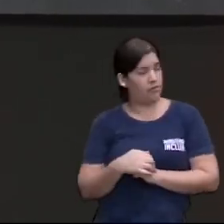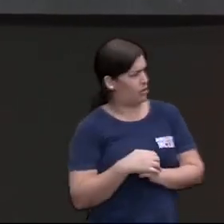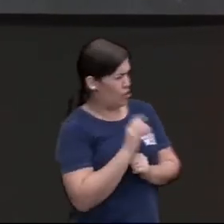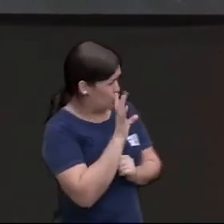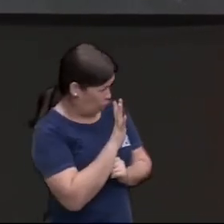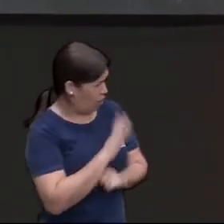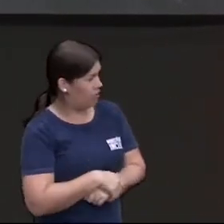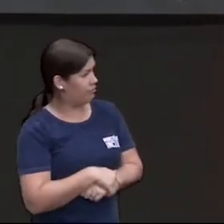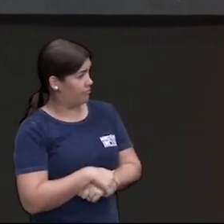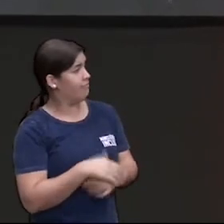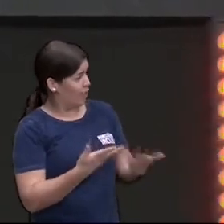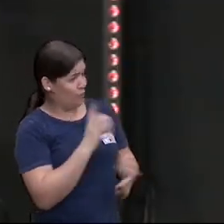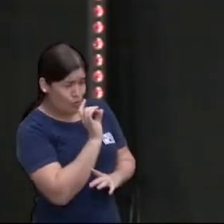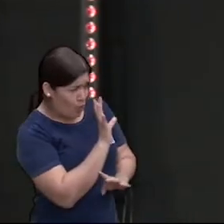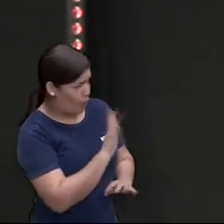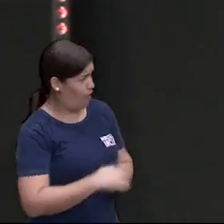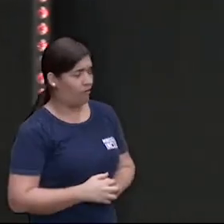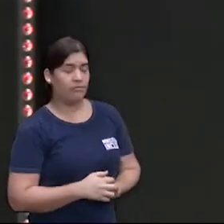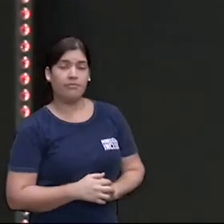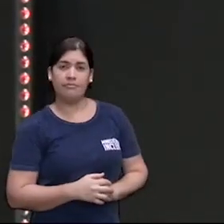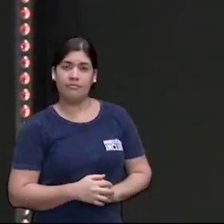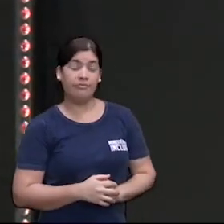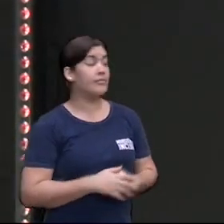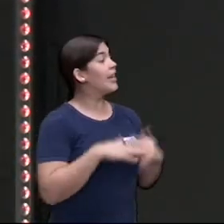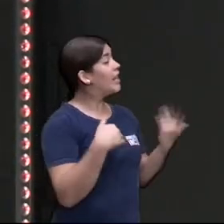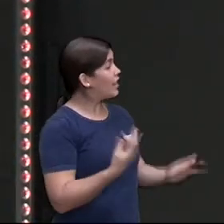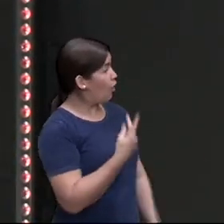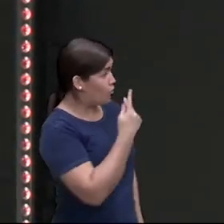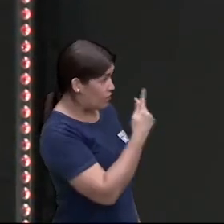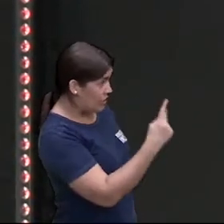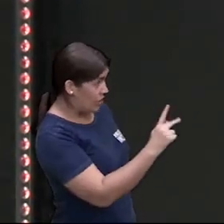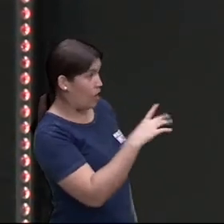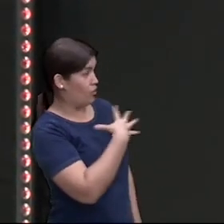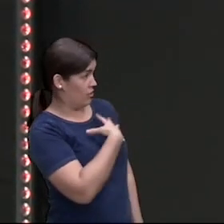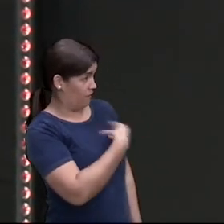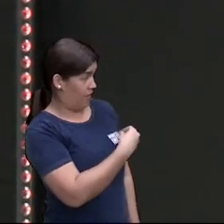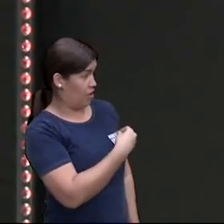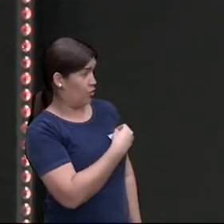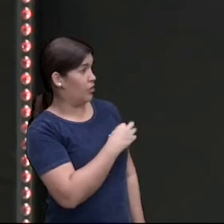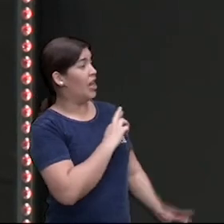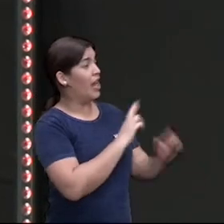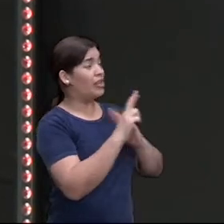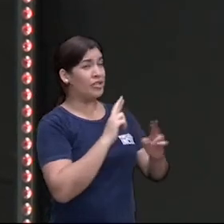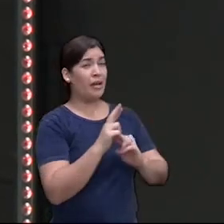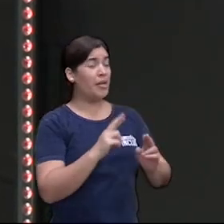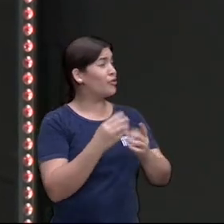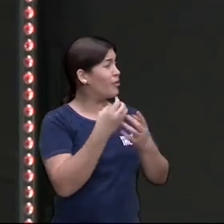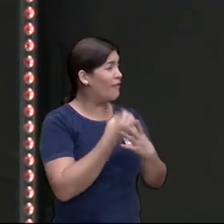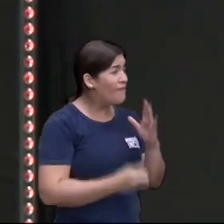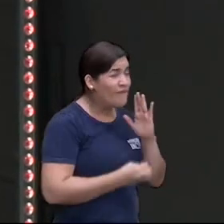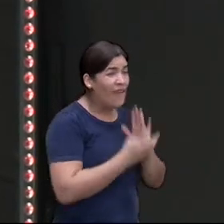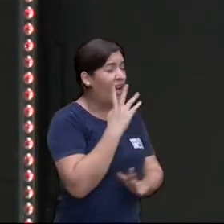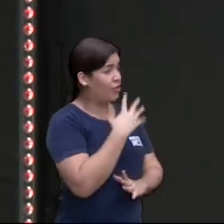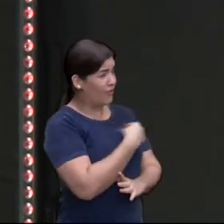só isso. Então, os seus filhos, dos relacionamentos rompidos que você tem,